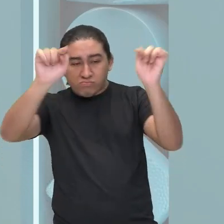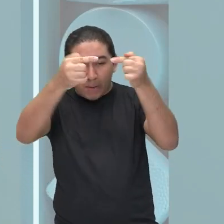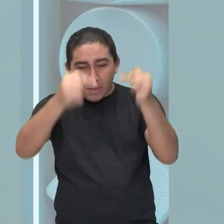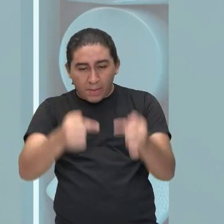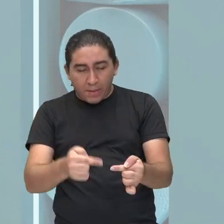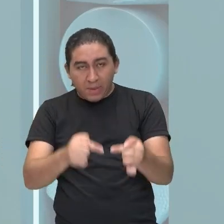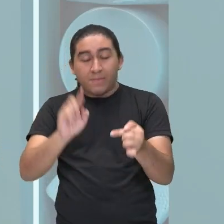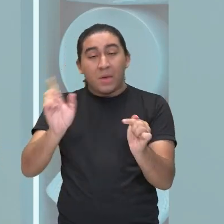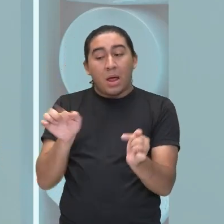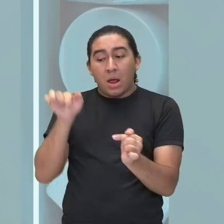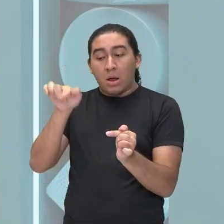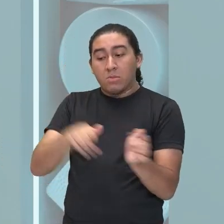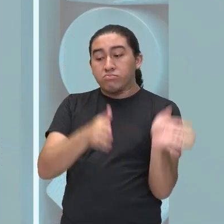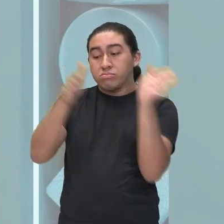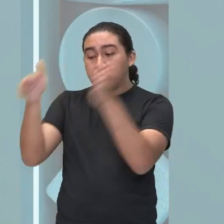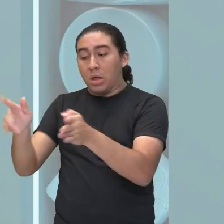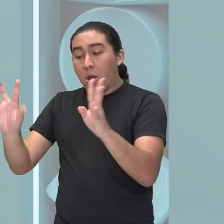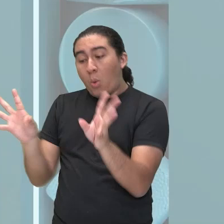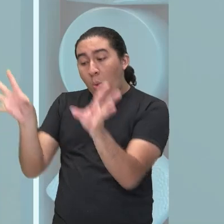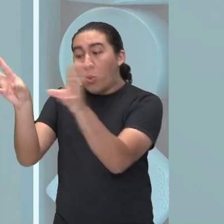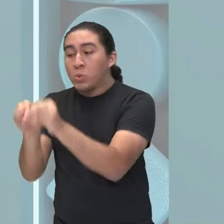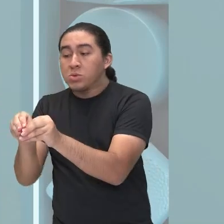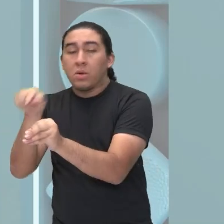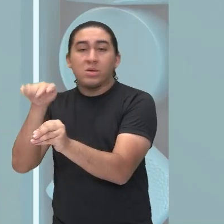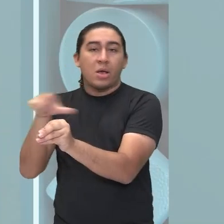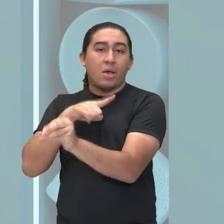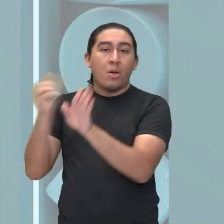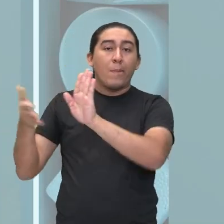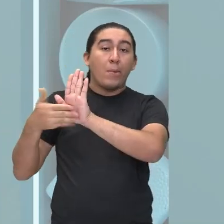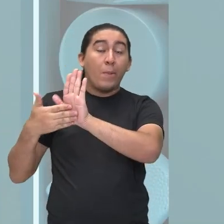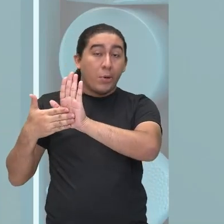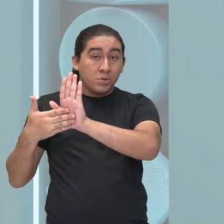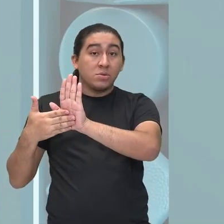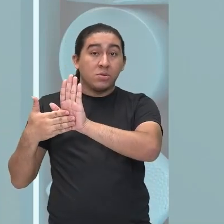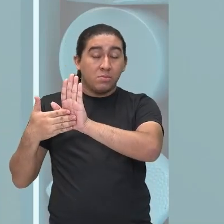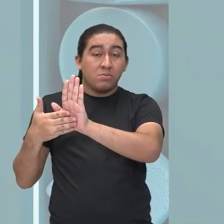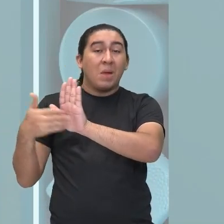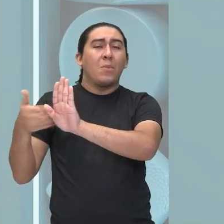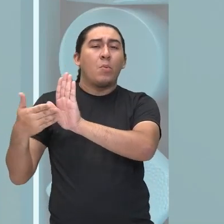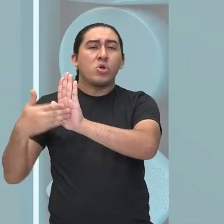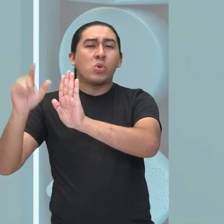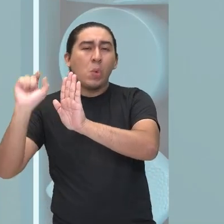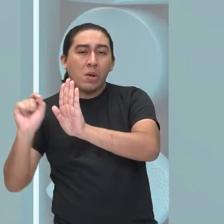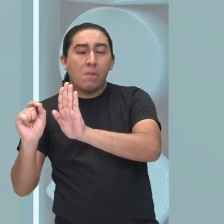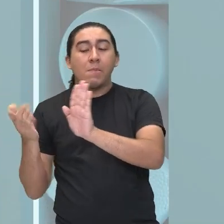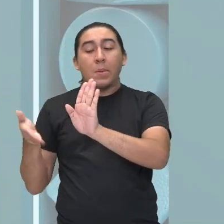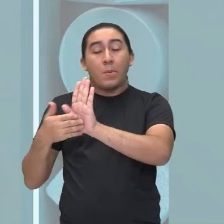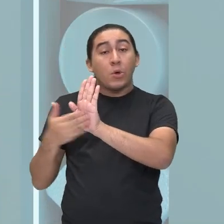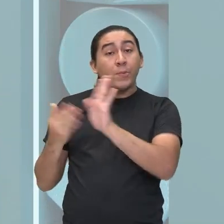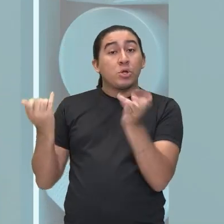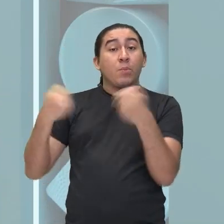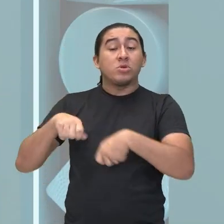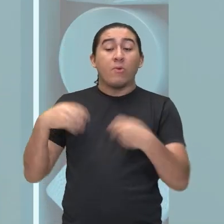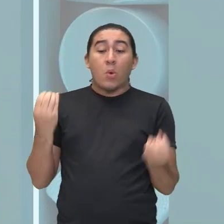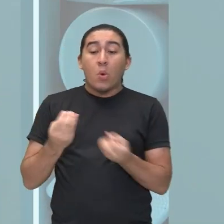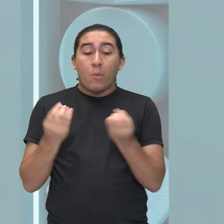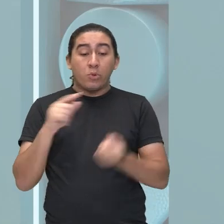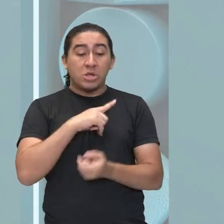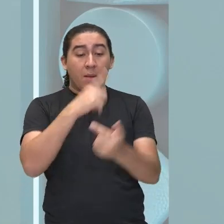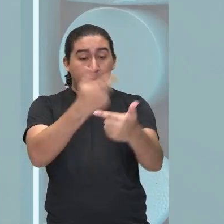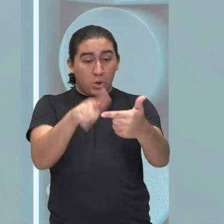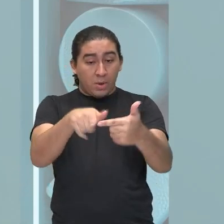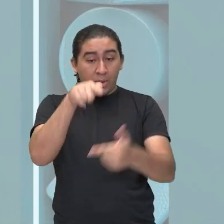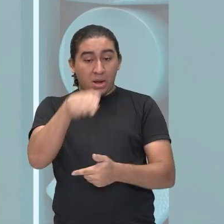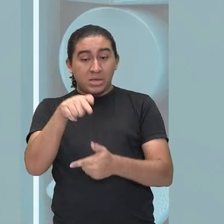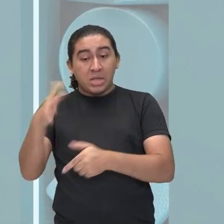na conclusão, você percebe uma proposta. Uma proposta para melhorar a situação,